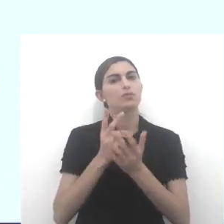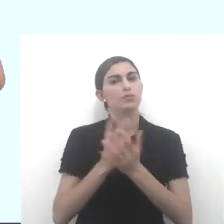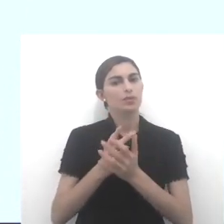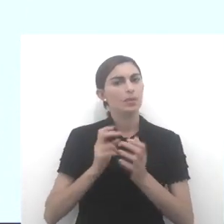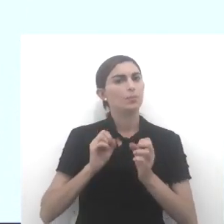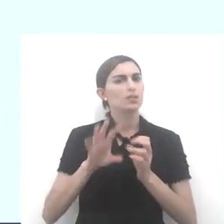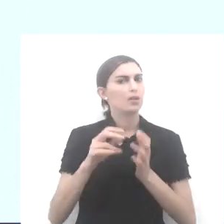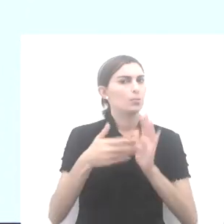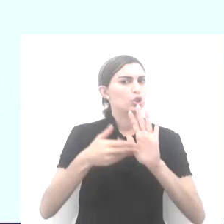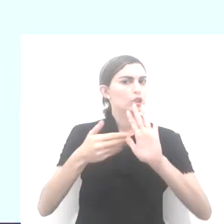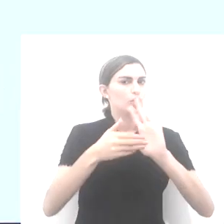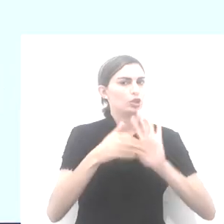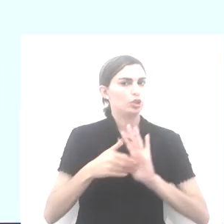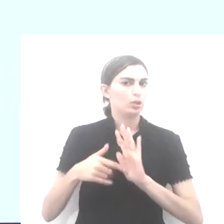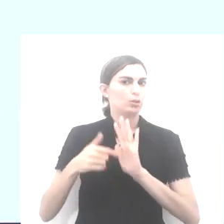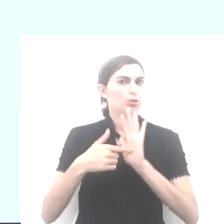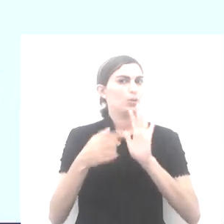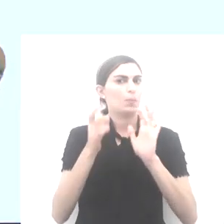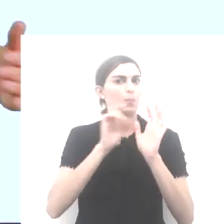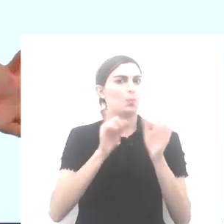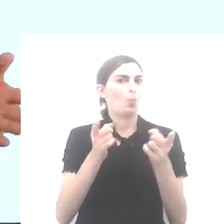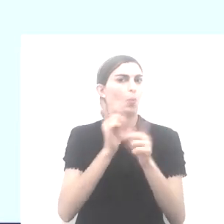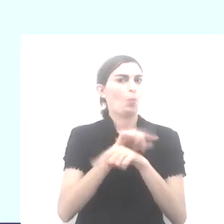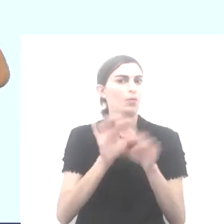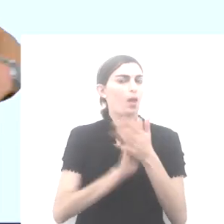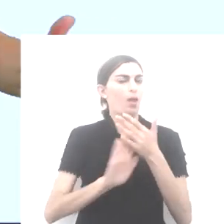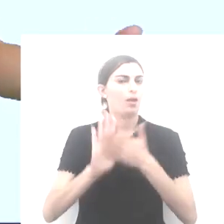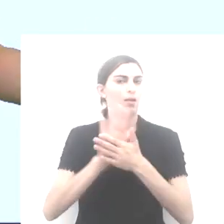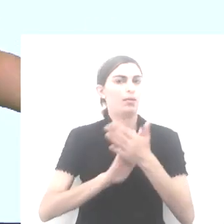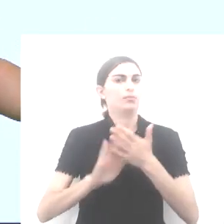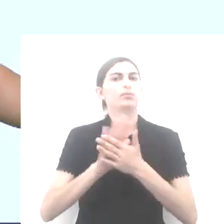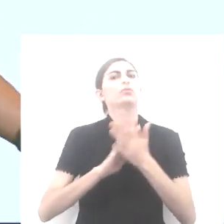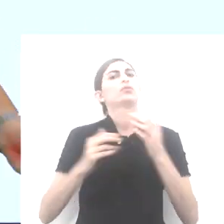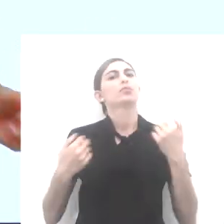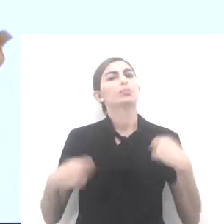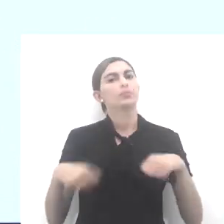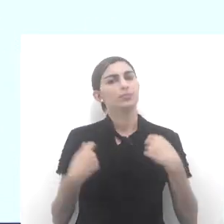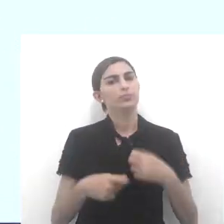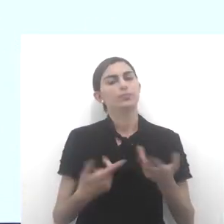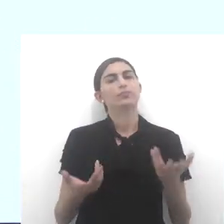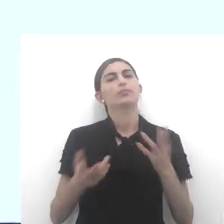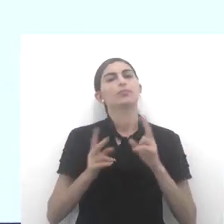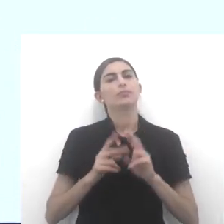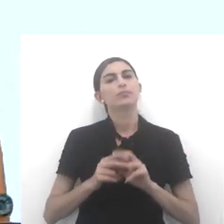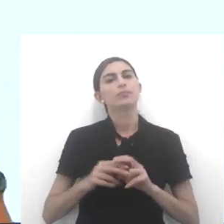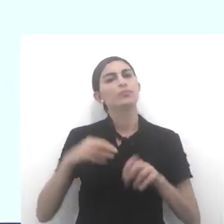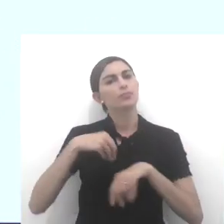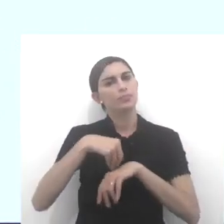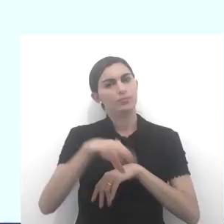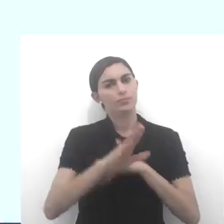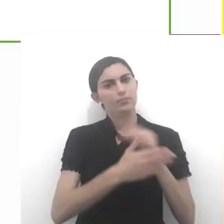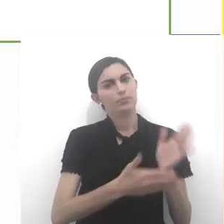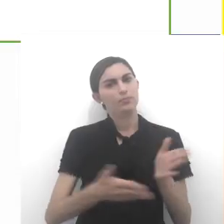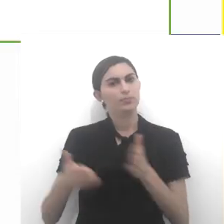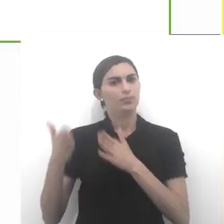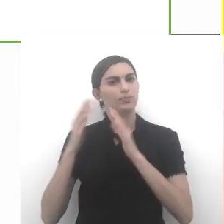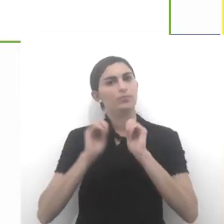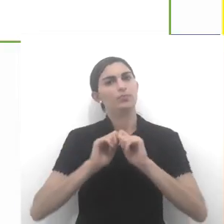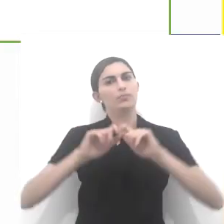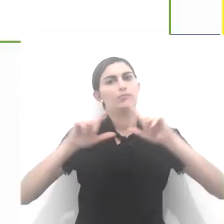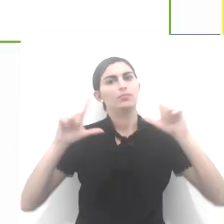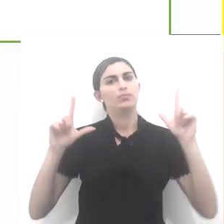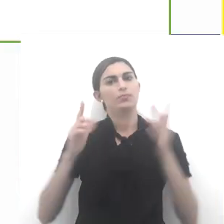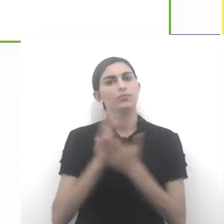atualizá-la, sem traí-la em suas originalidades. Vamos adiante. Eu coloquei, neste